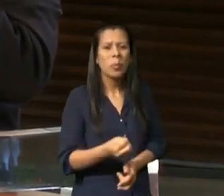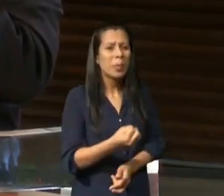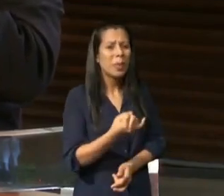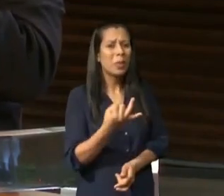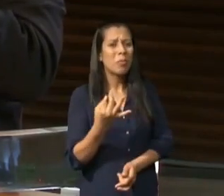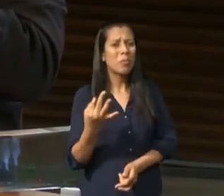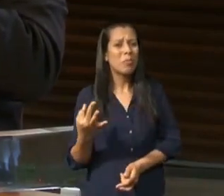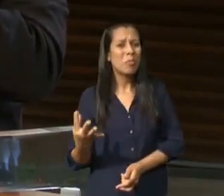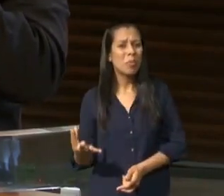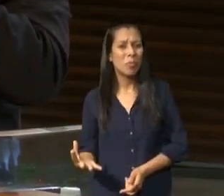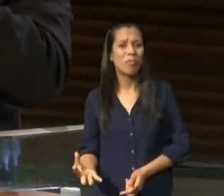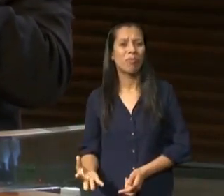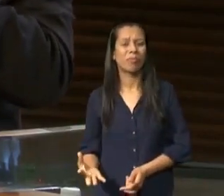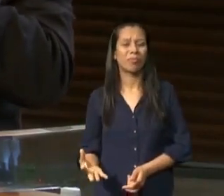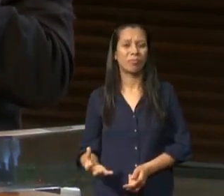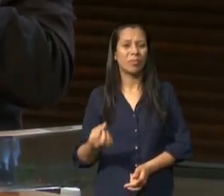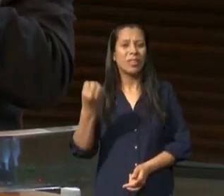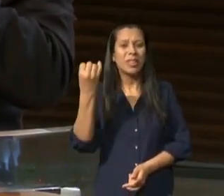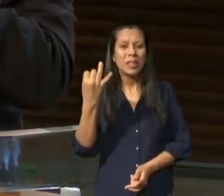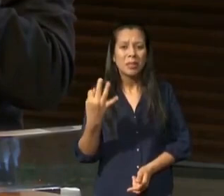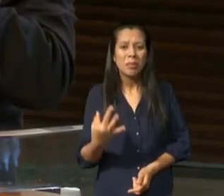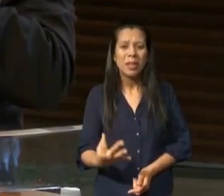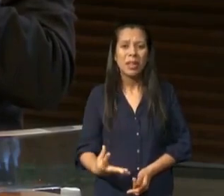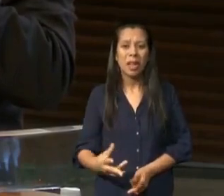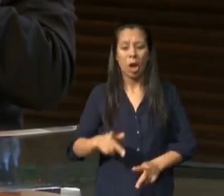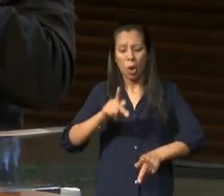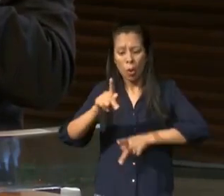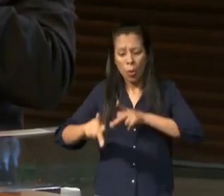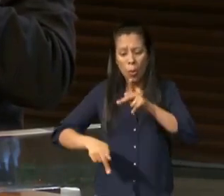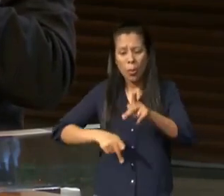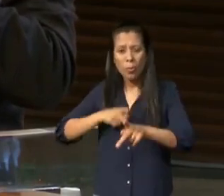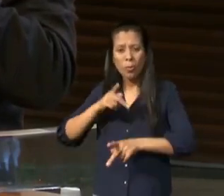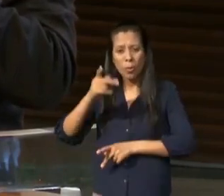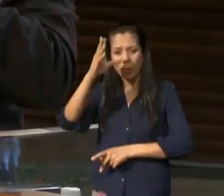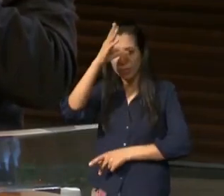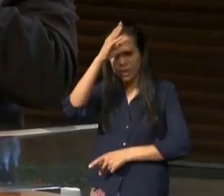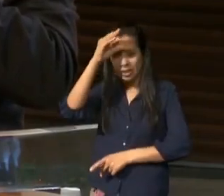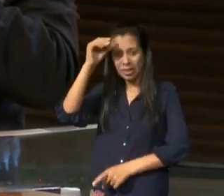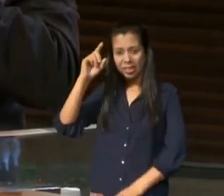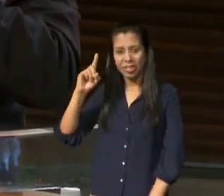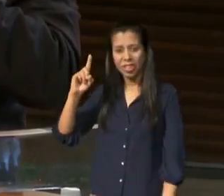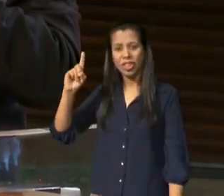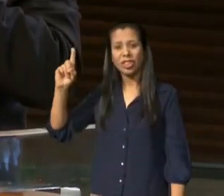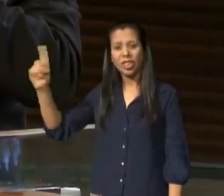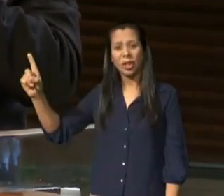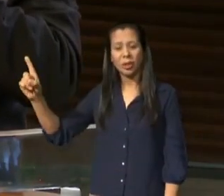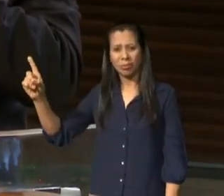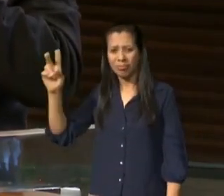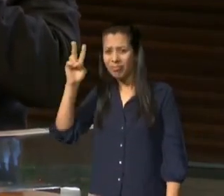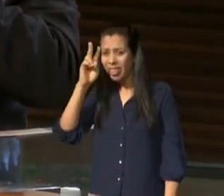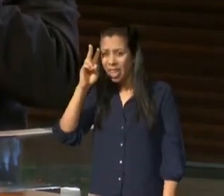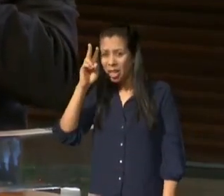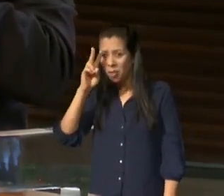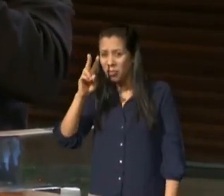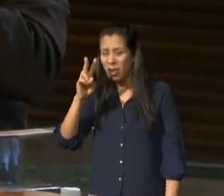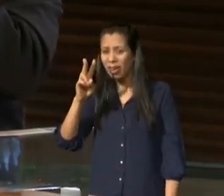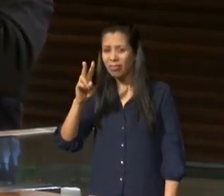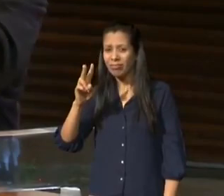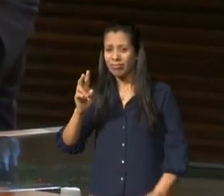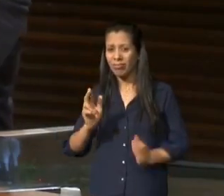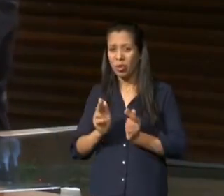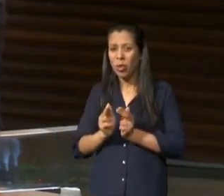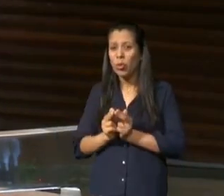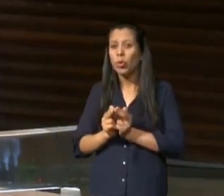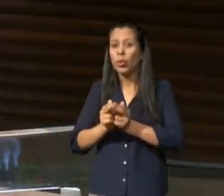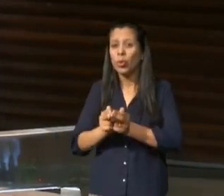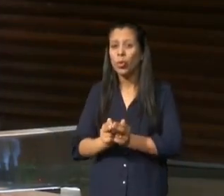Elias no tempo de Noé e quem sabe eu possa dizer assim com muita segurança nos